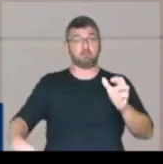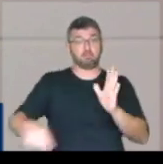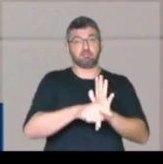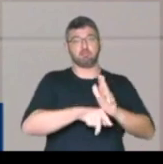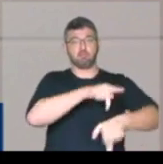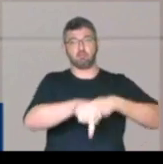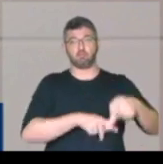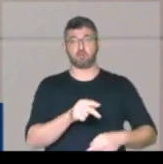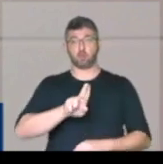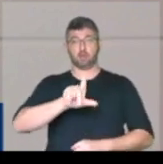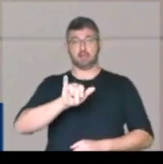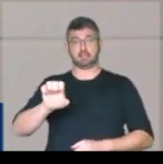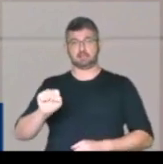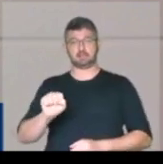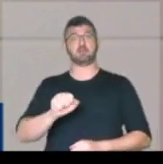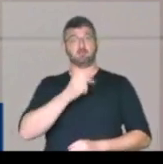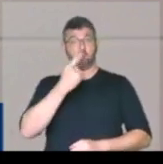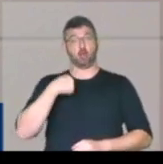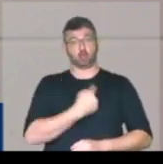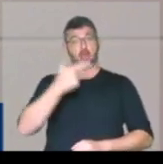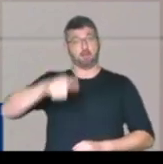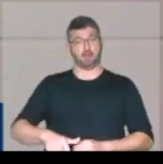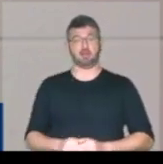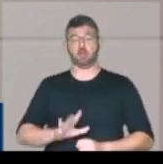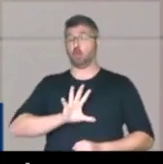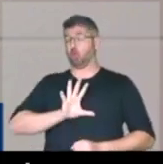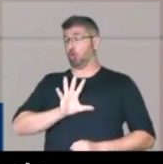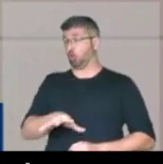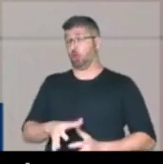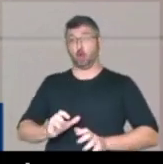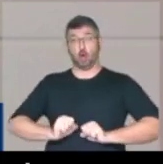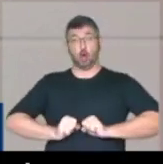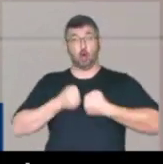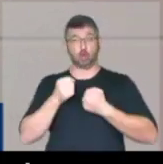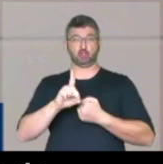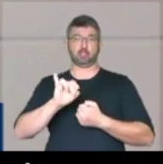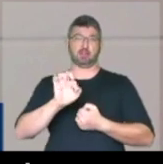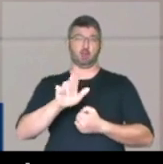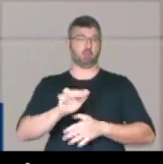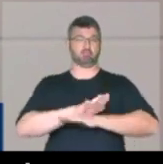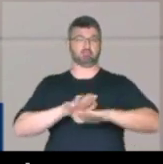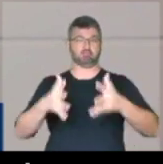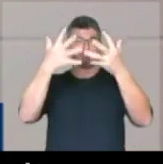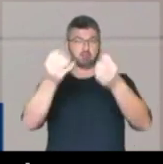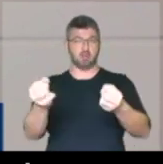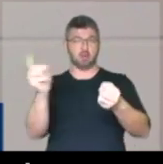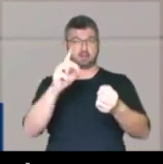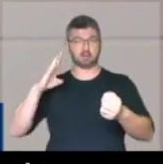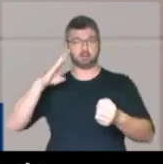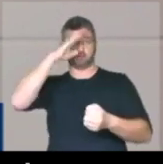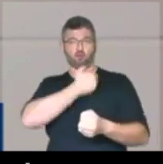Repito o que Ulisses disse, temos ódio e nojo da ditadura e não aceitaremos qualquer medida do governo